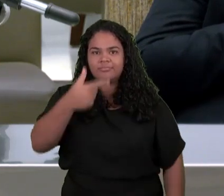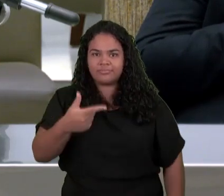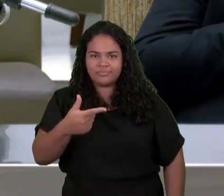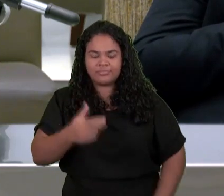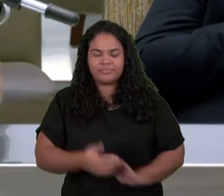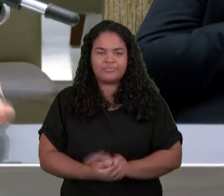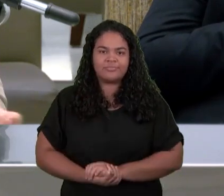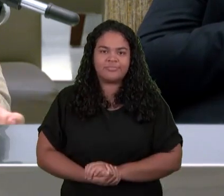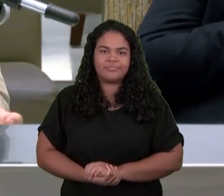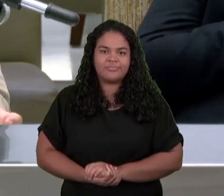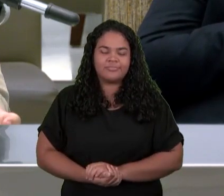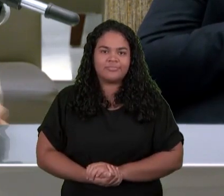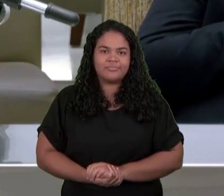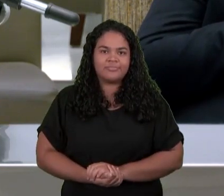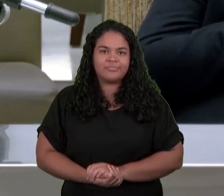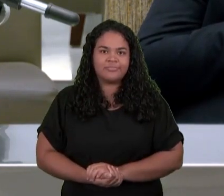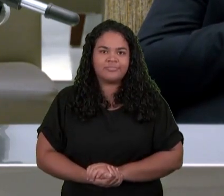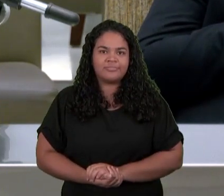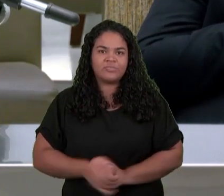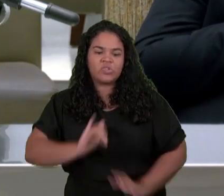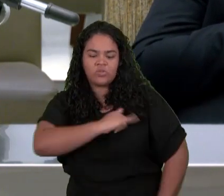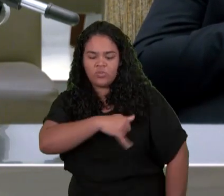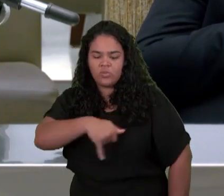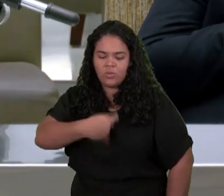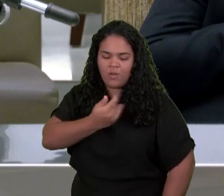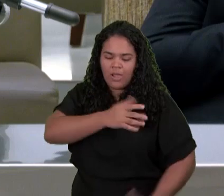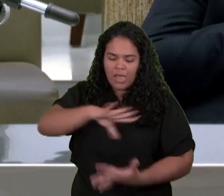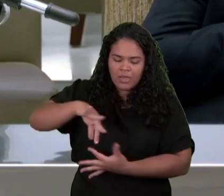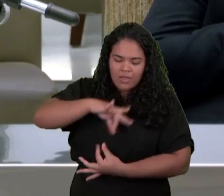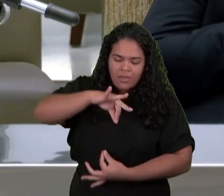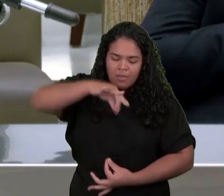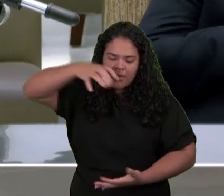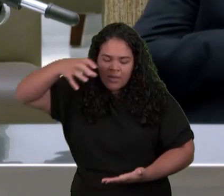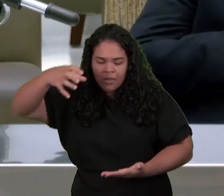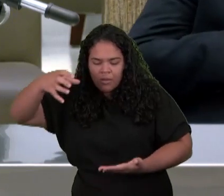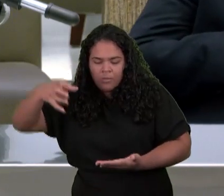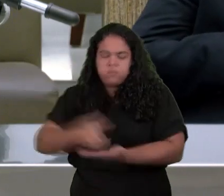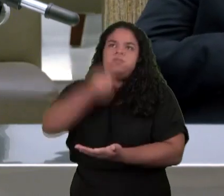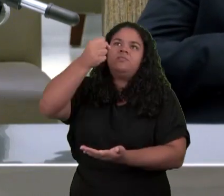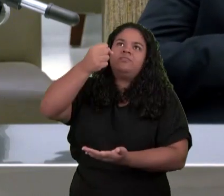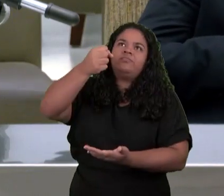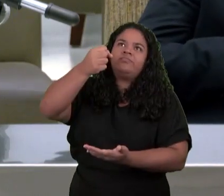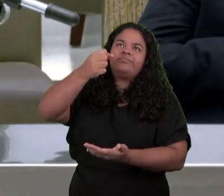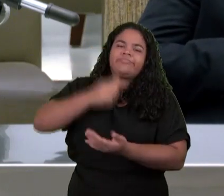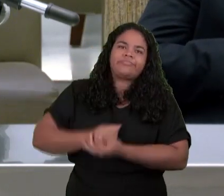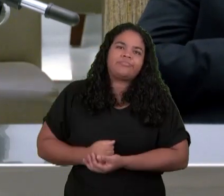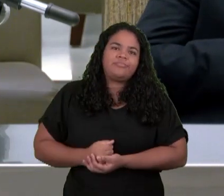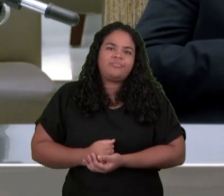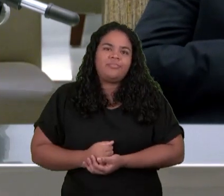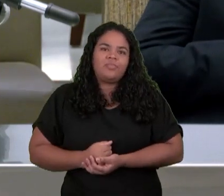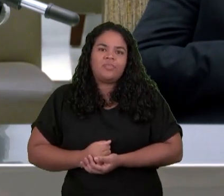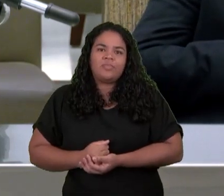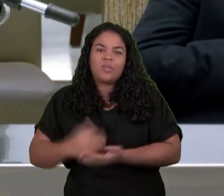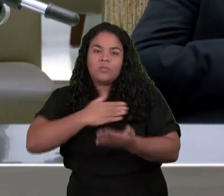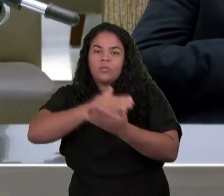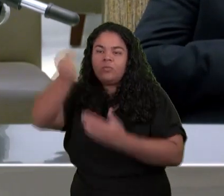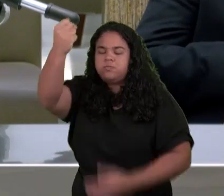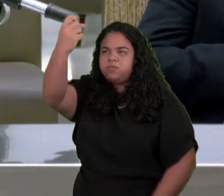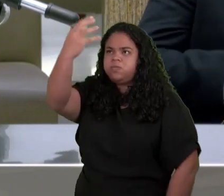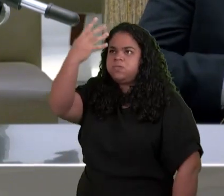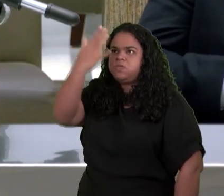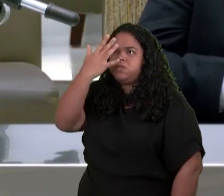espírito E eis que Um trono Estava Posto No céu